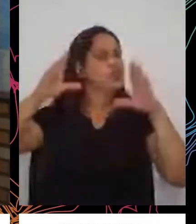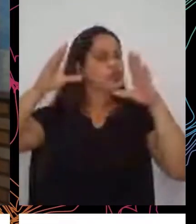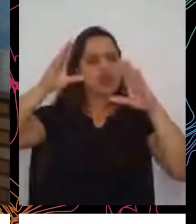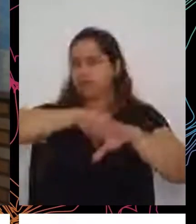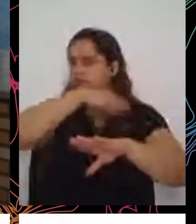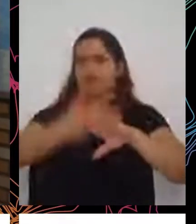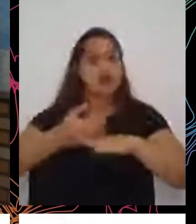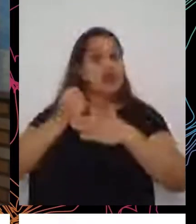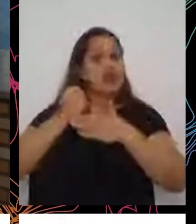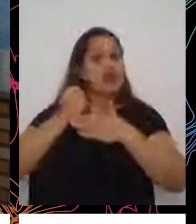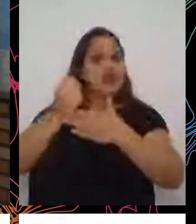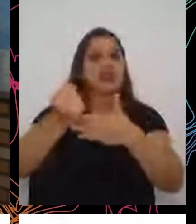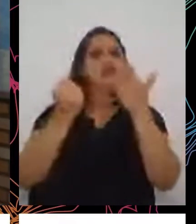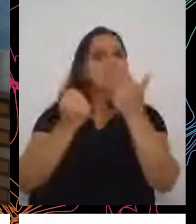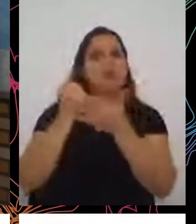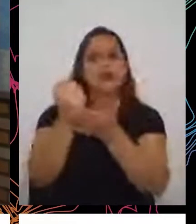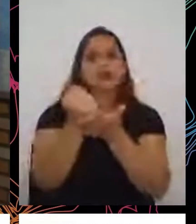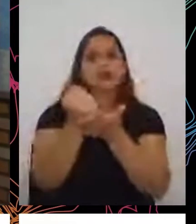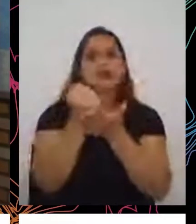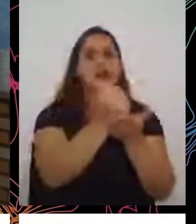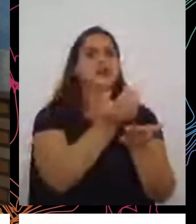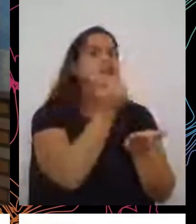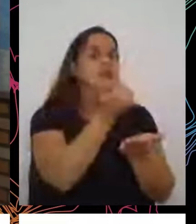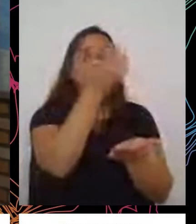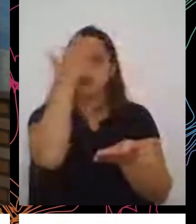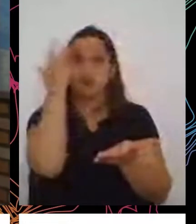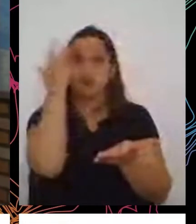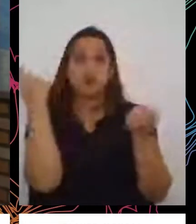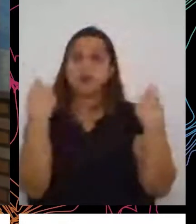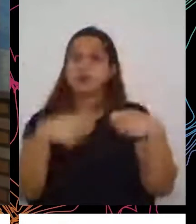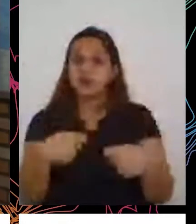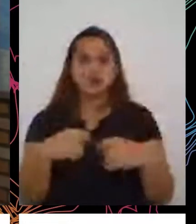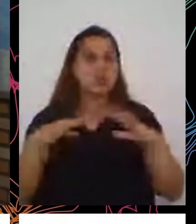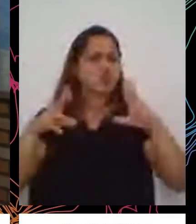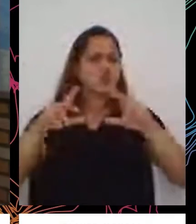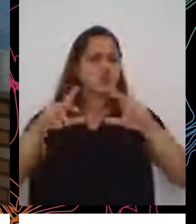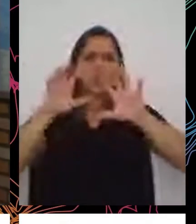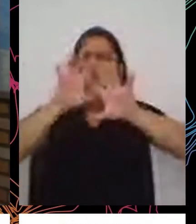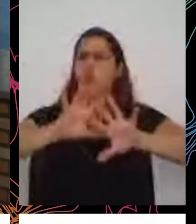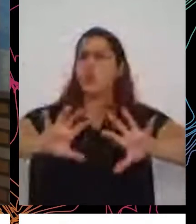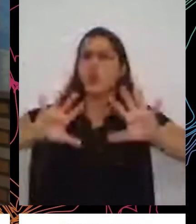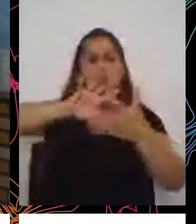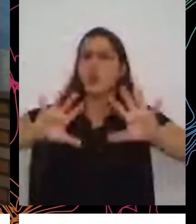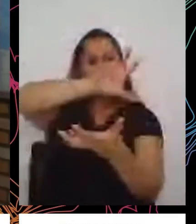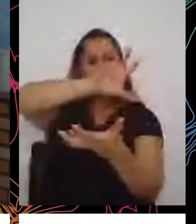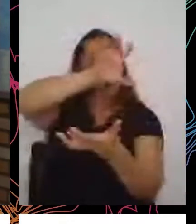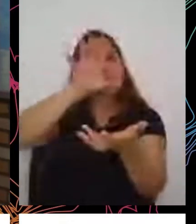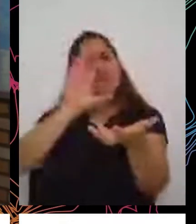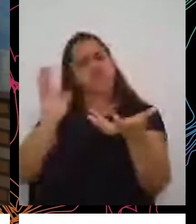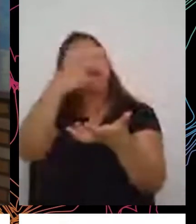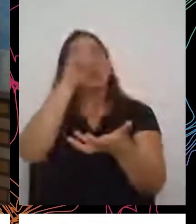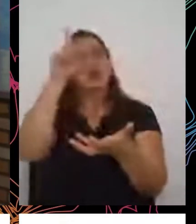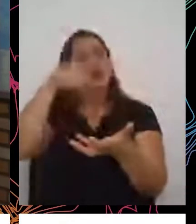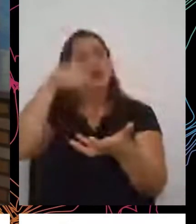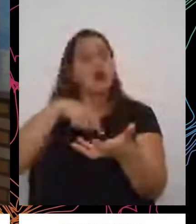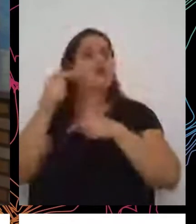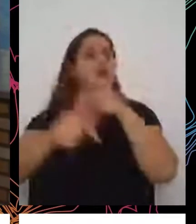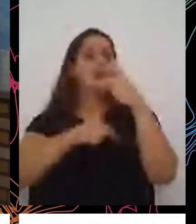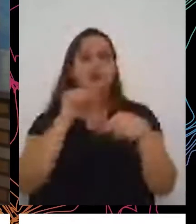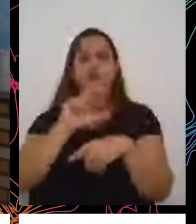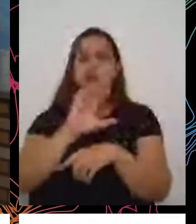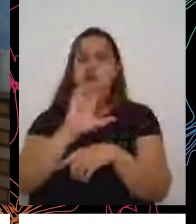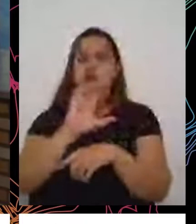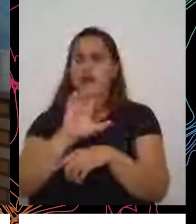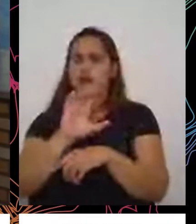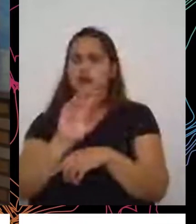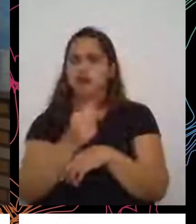as pessoas que estão necessitadas em todas as partes do planeta. É um trabalho hercúleo. É um trabalho que